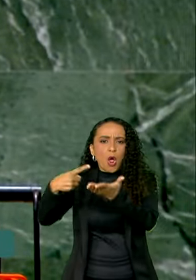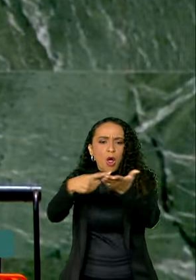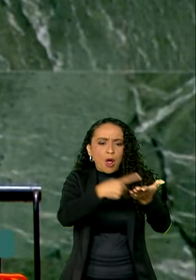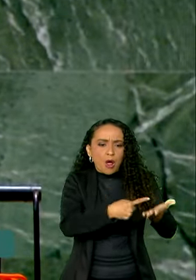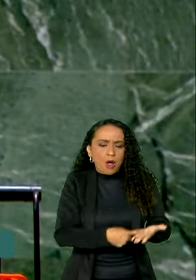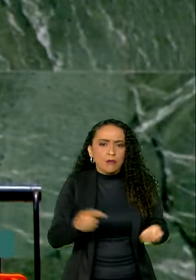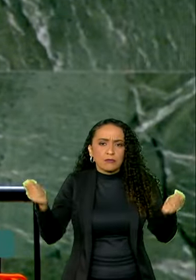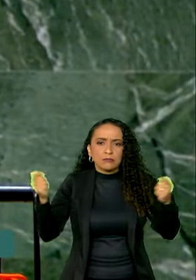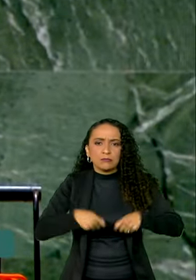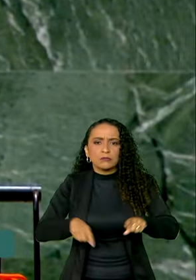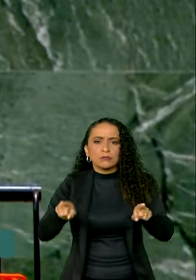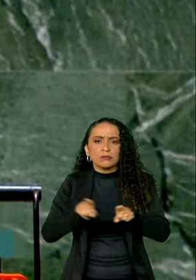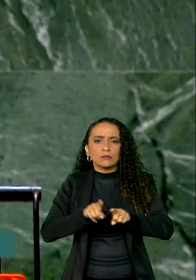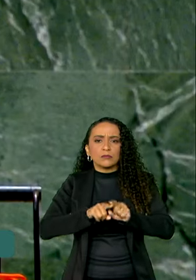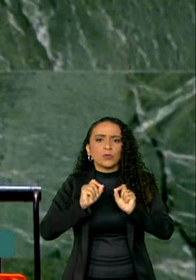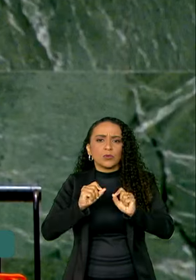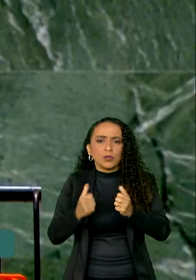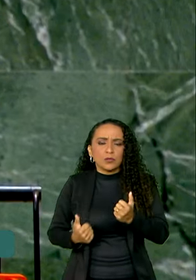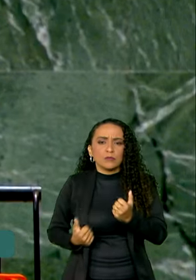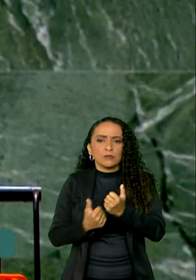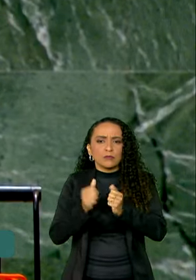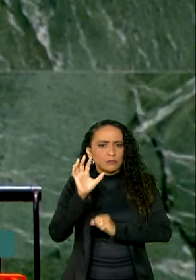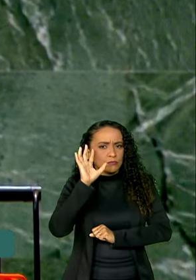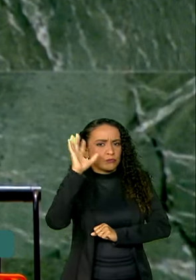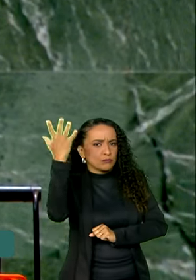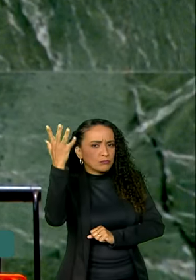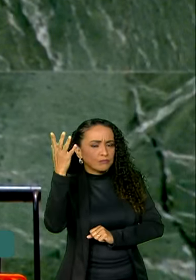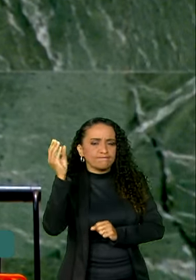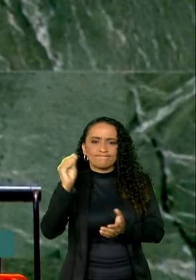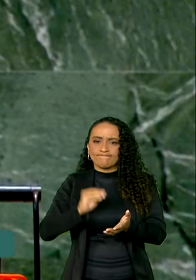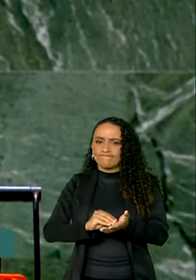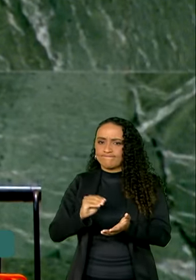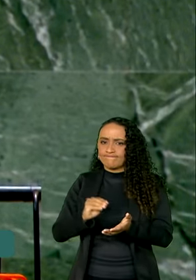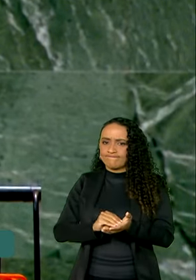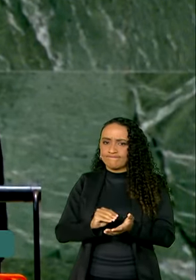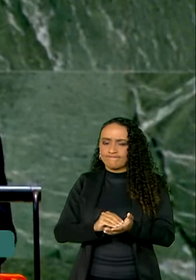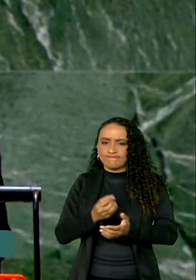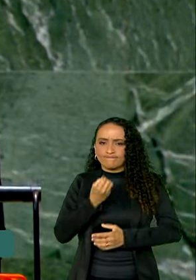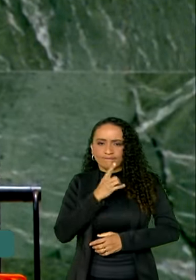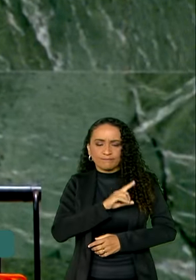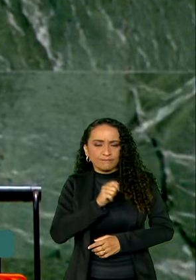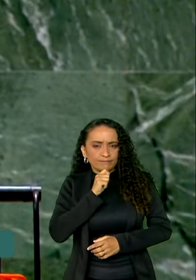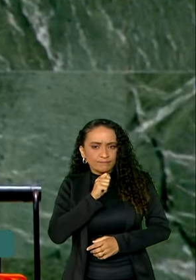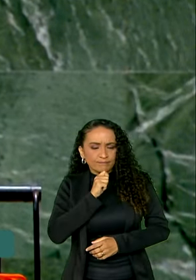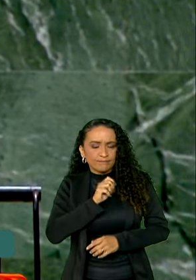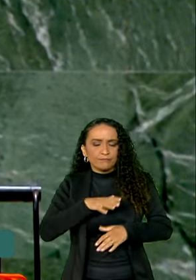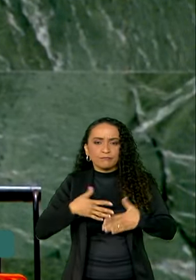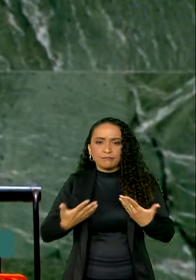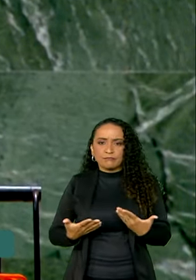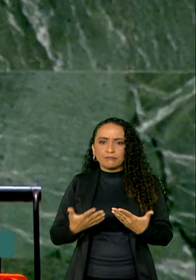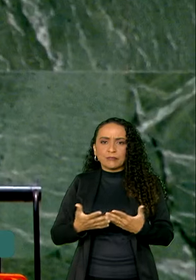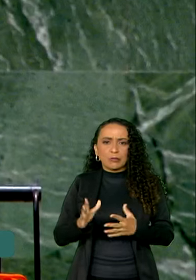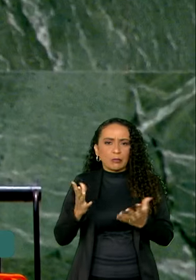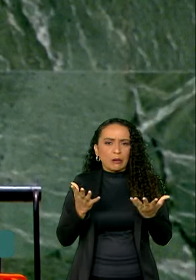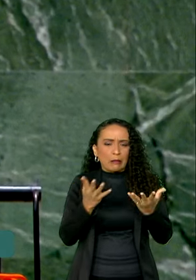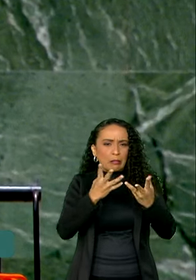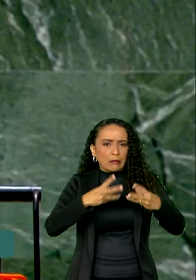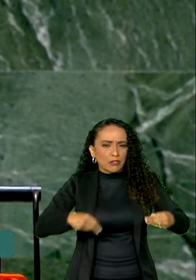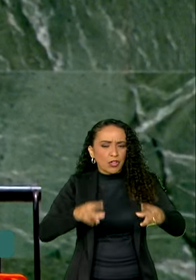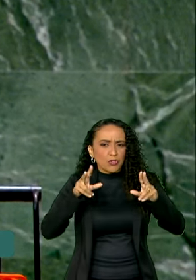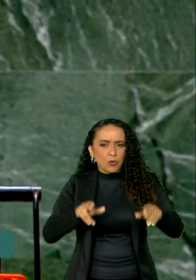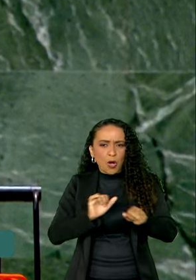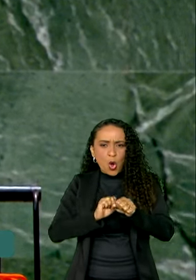possíveis que levam a resultados insuficientes. Nem mesmo com a tragédia da Covid